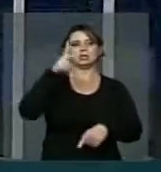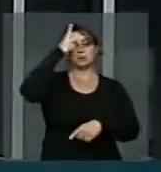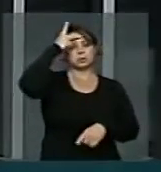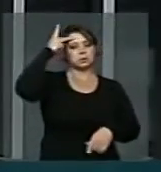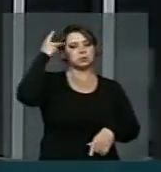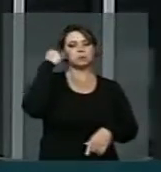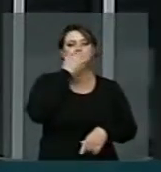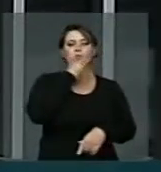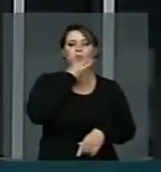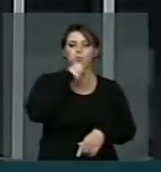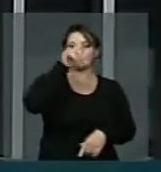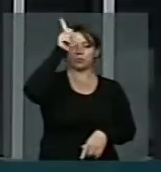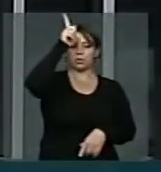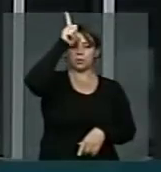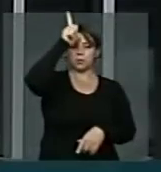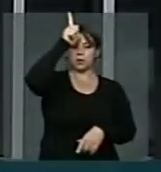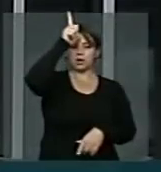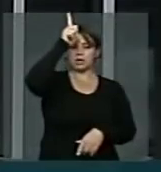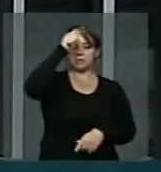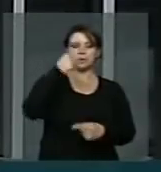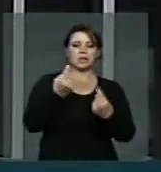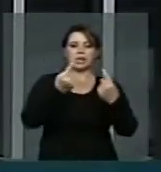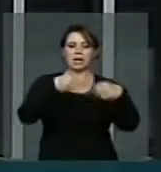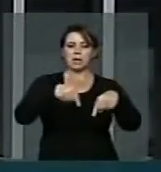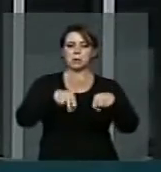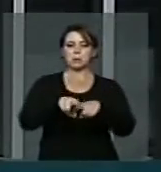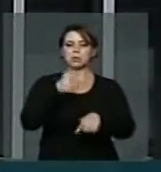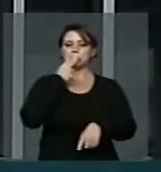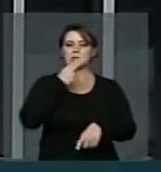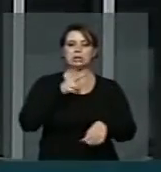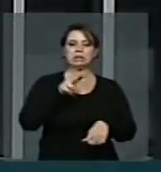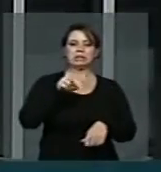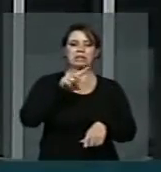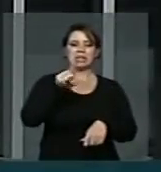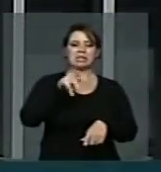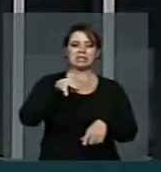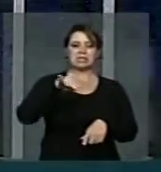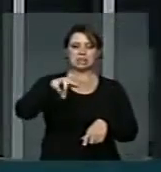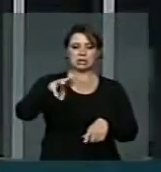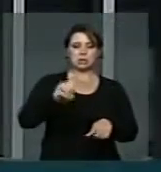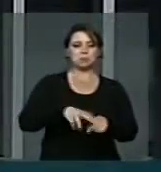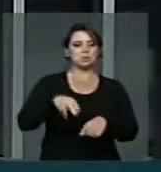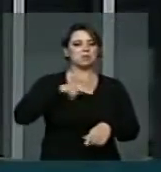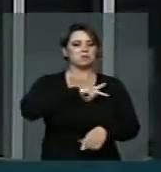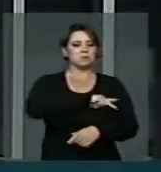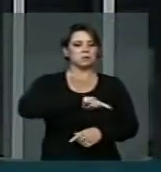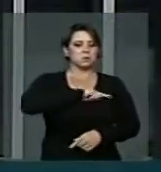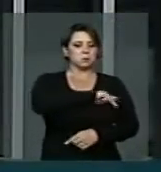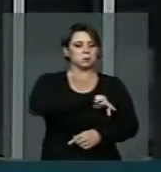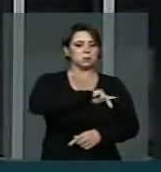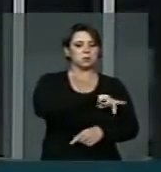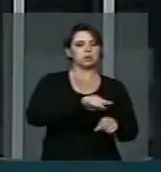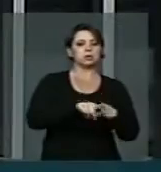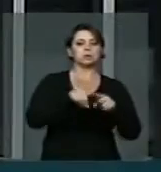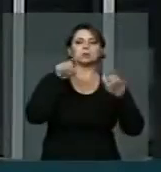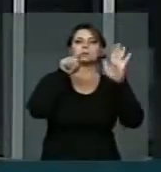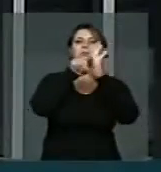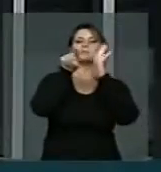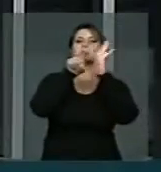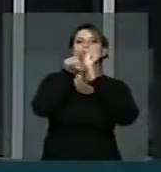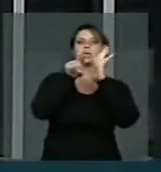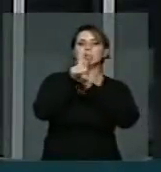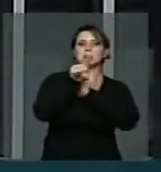alemão, que enfrentou o nazismo, ele, num poema já histórico, chamado Perguntas de um